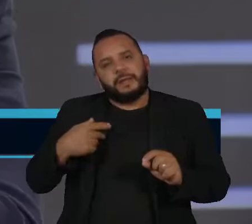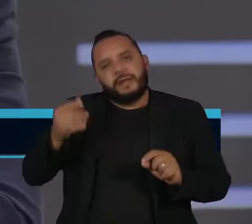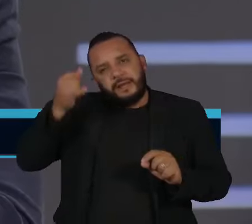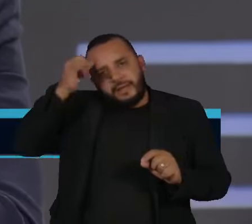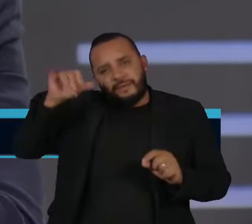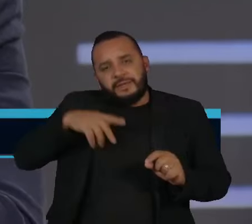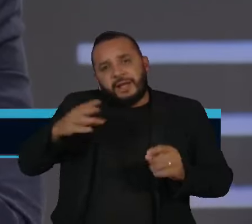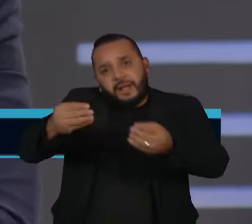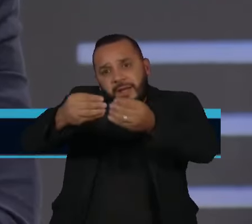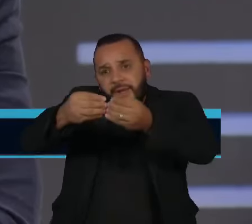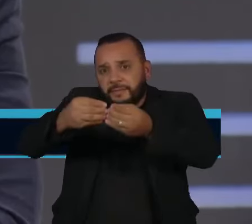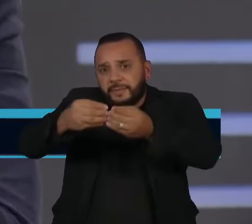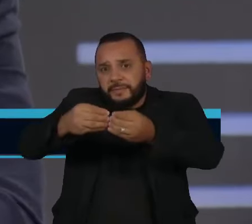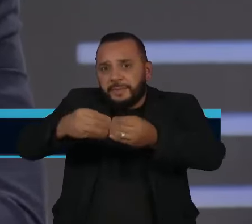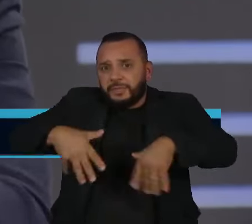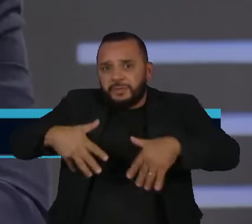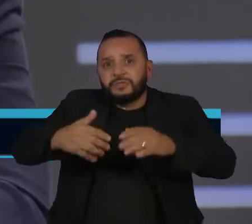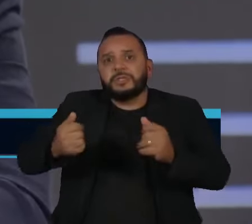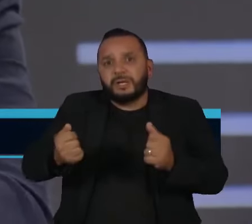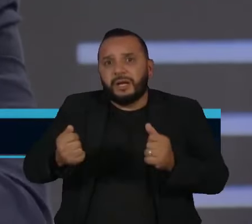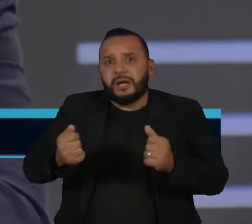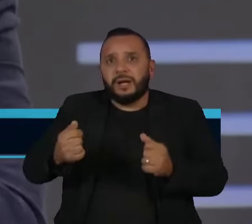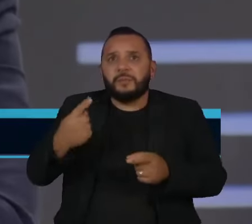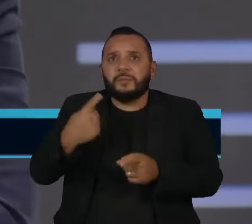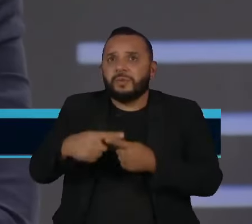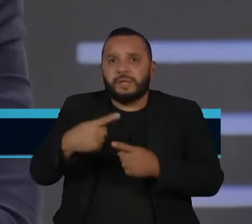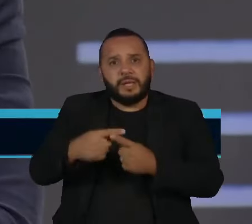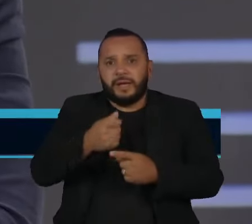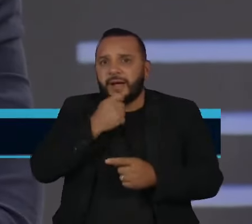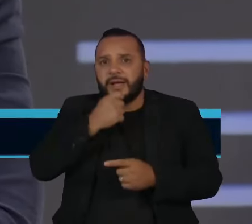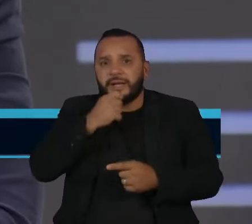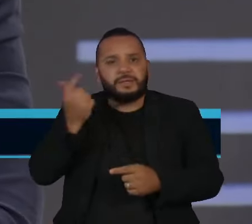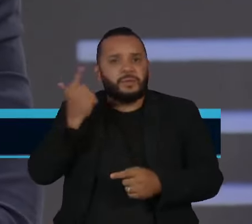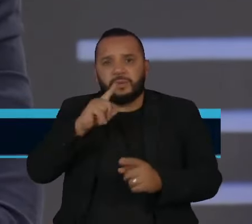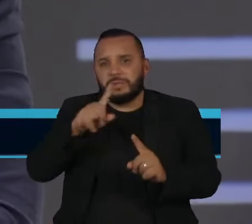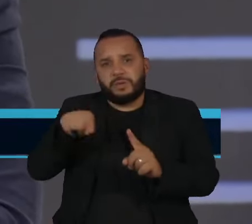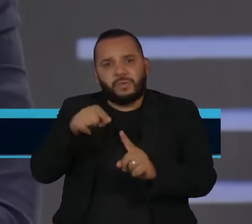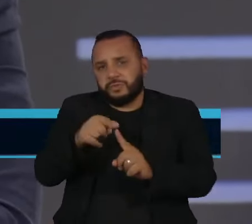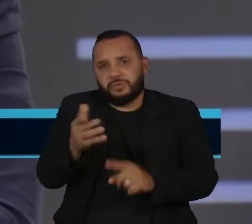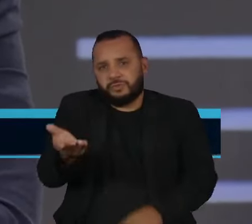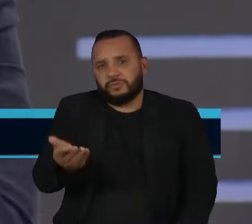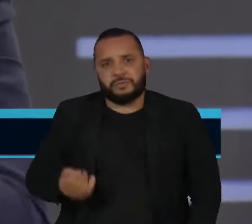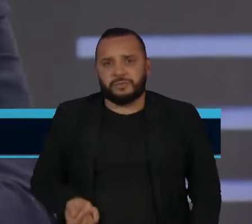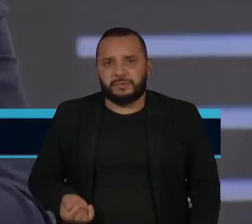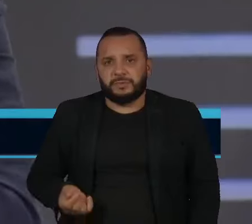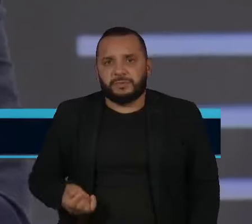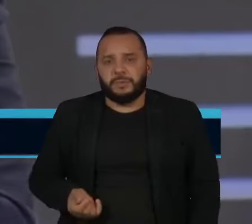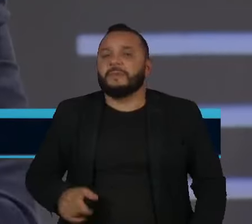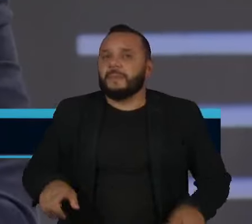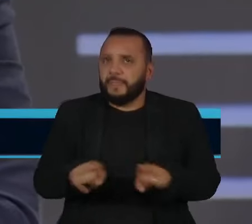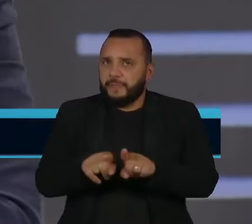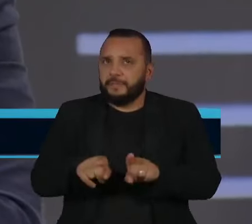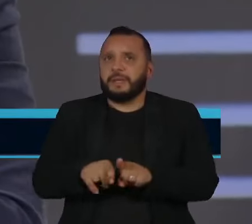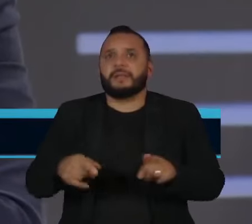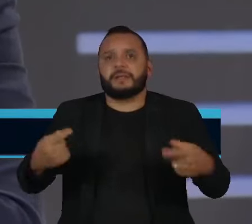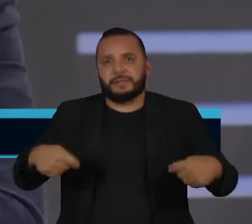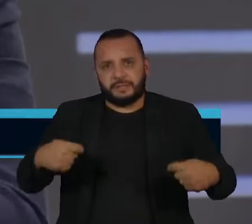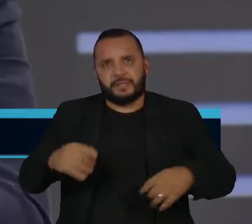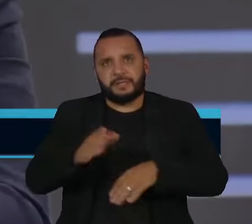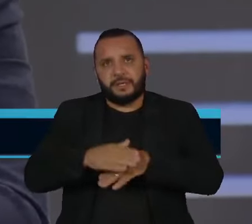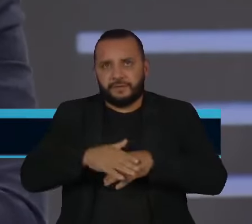do não alcance ainda desses fundamentos e da necessidade de fazer isso com muito mais